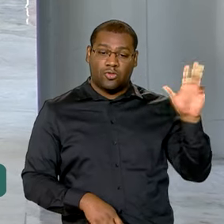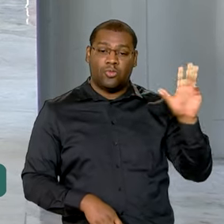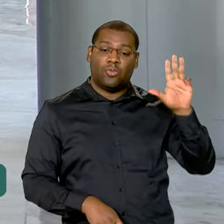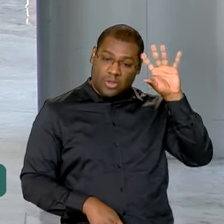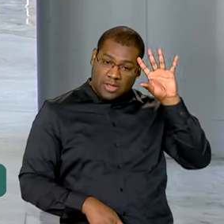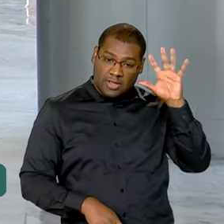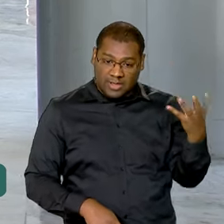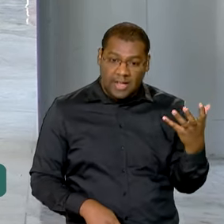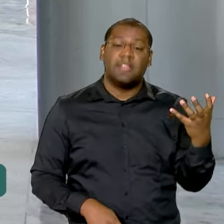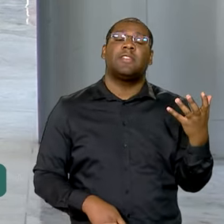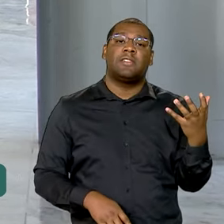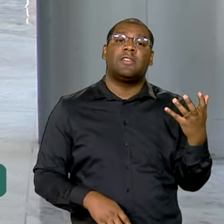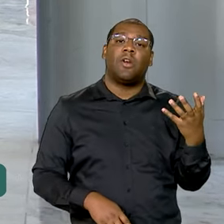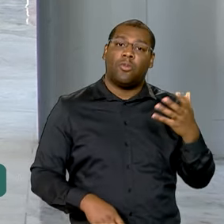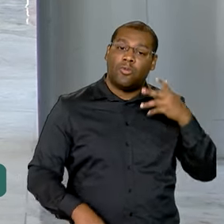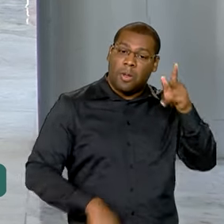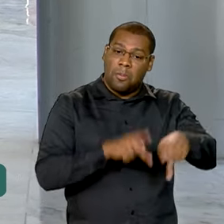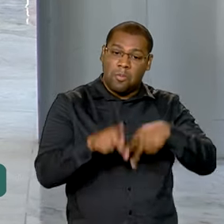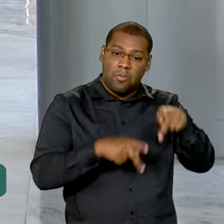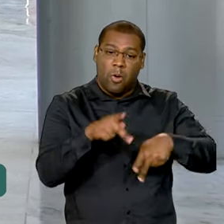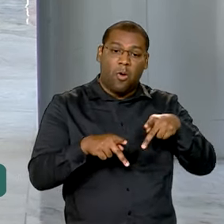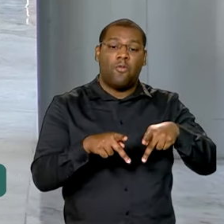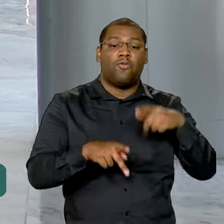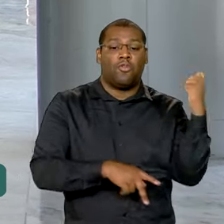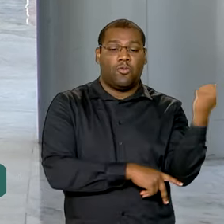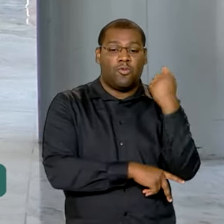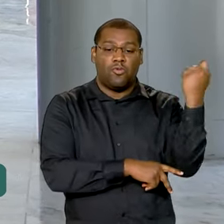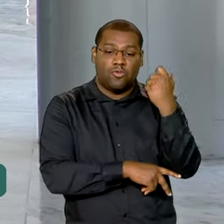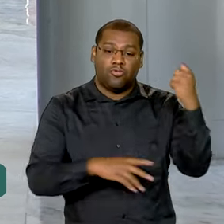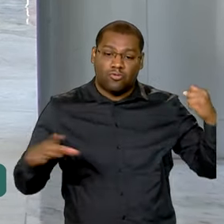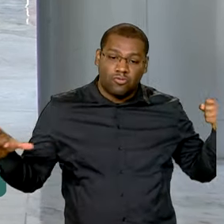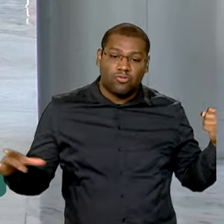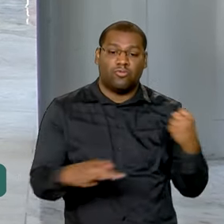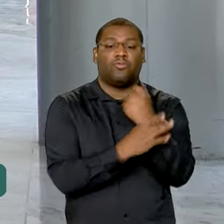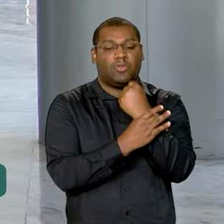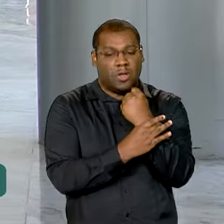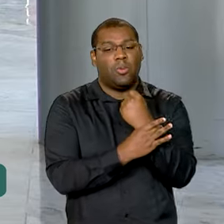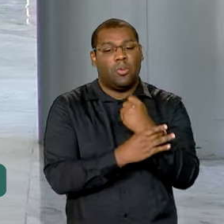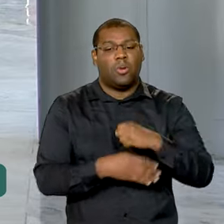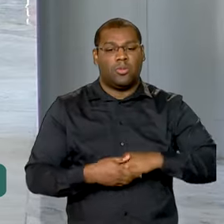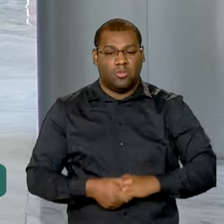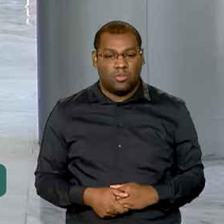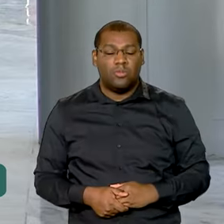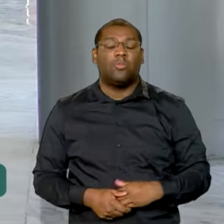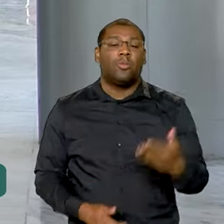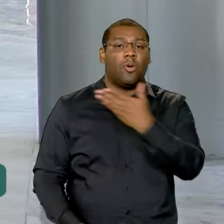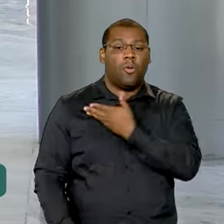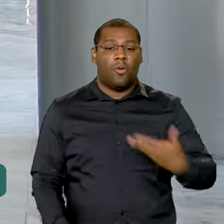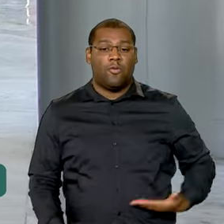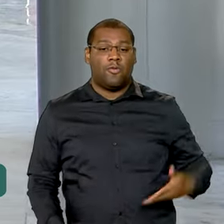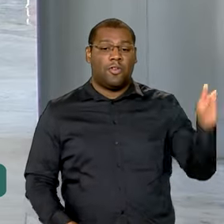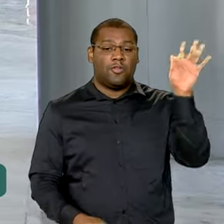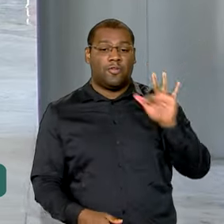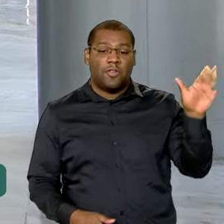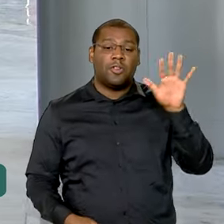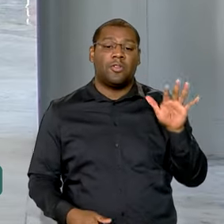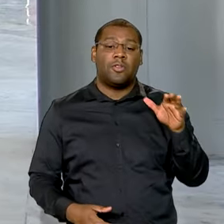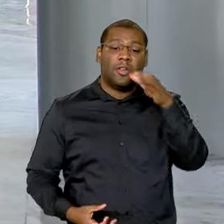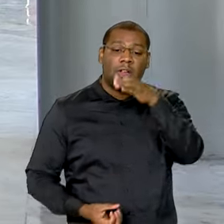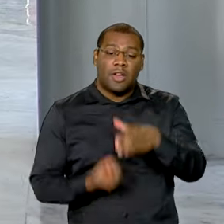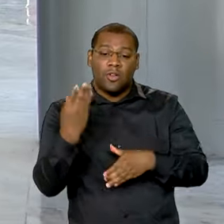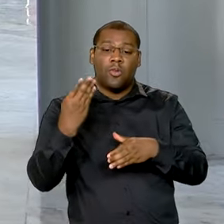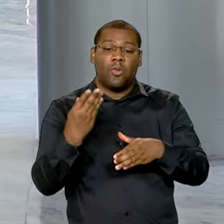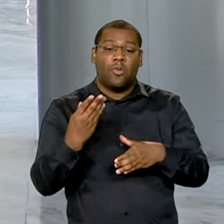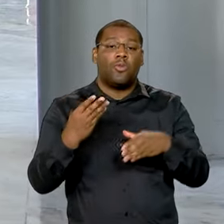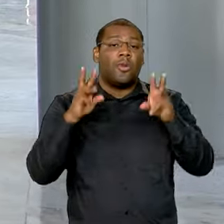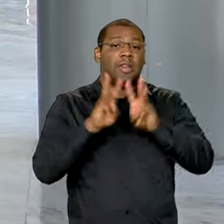necessária ao povo gaúcho. E uma outra informação, Vanessa, é que o governo federal lançou um novo portal